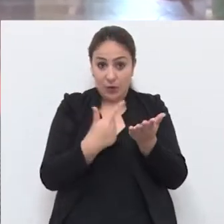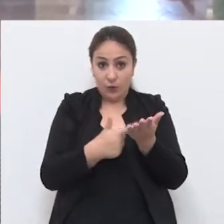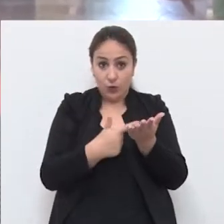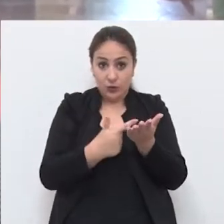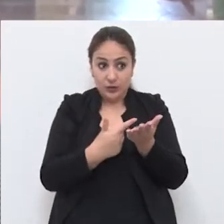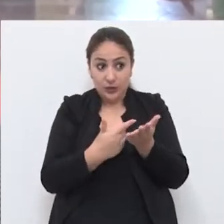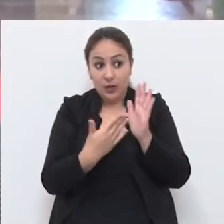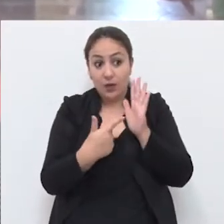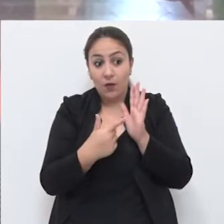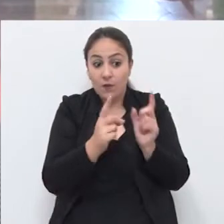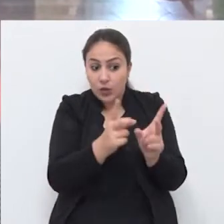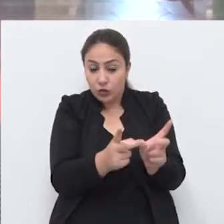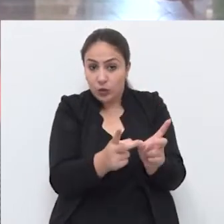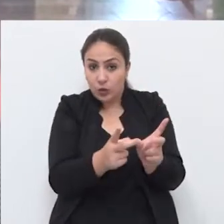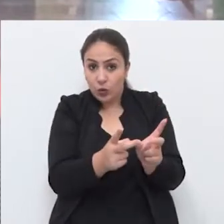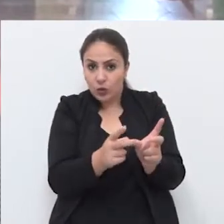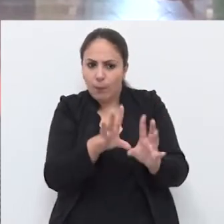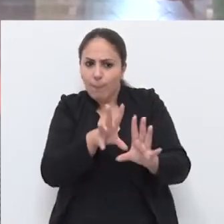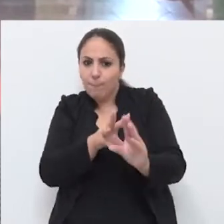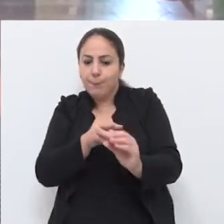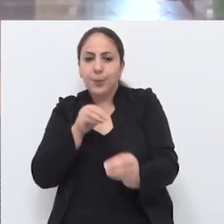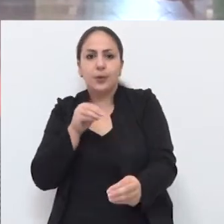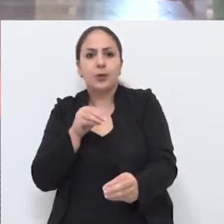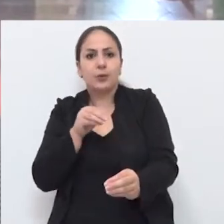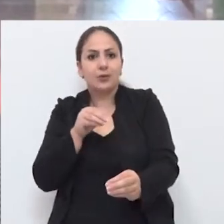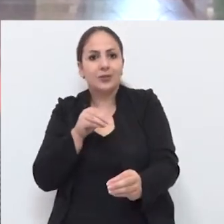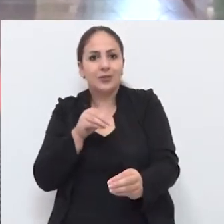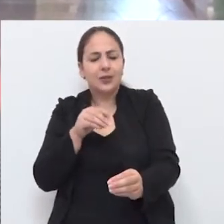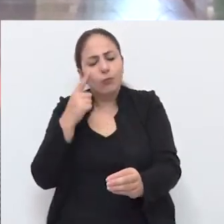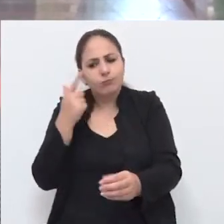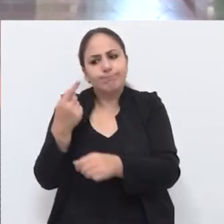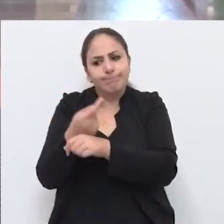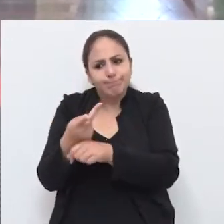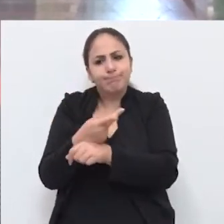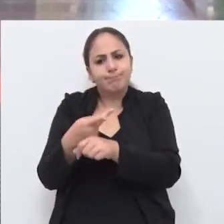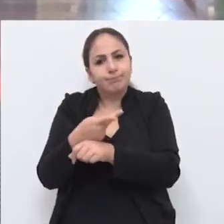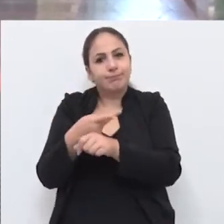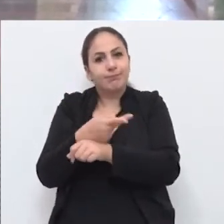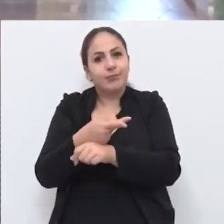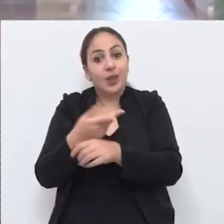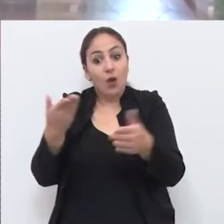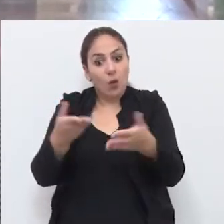apareceram, desapareceram, sumiram e não ficou resquício nenhum a não ser